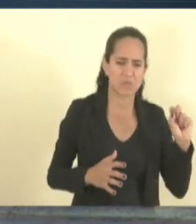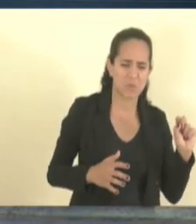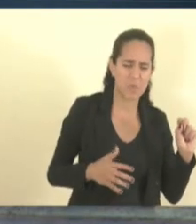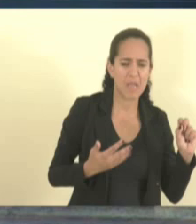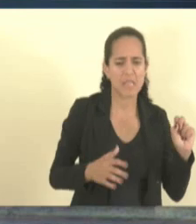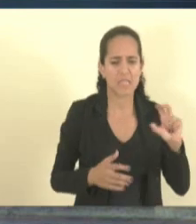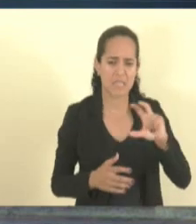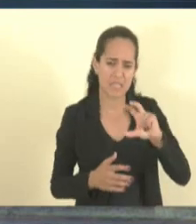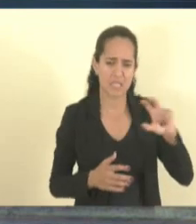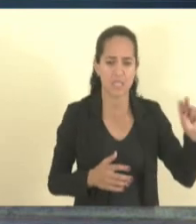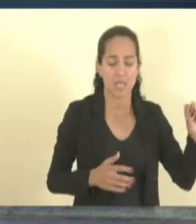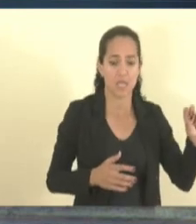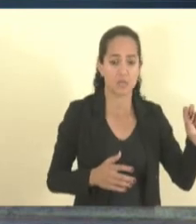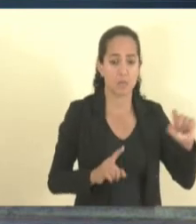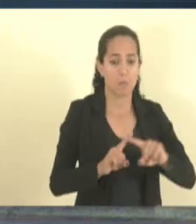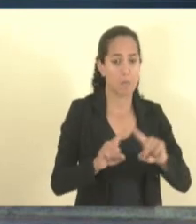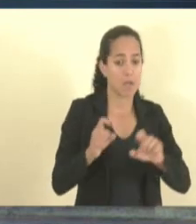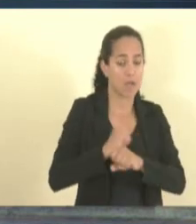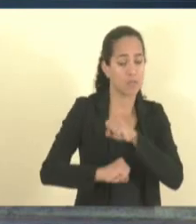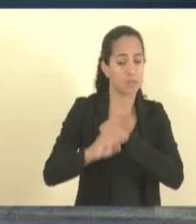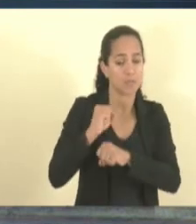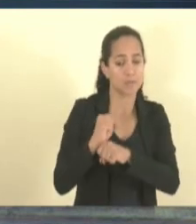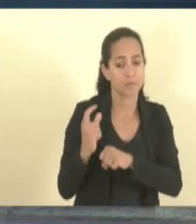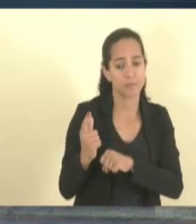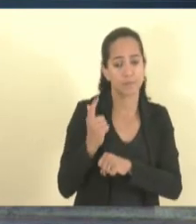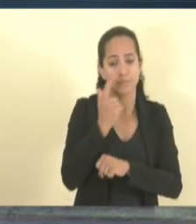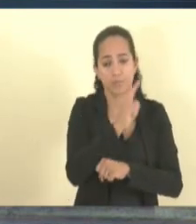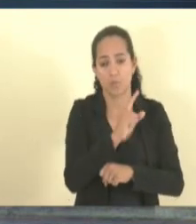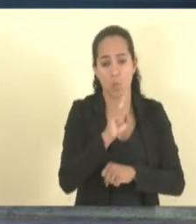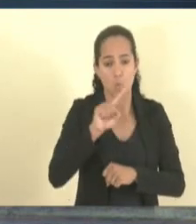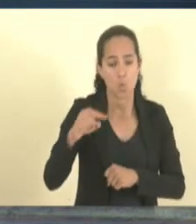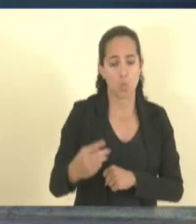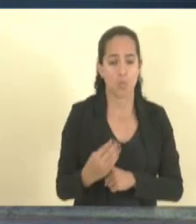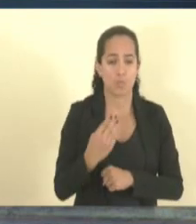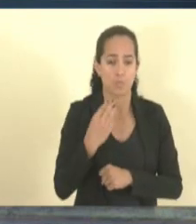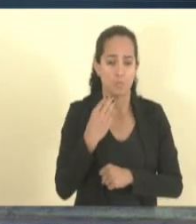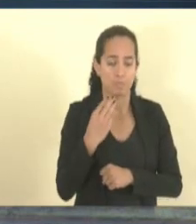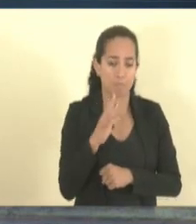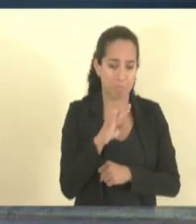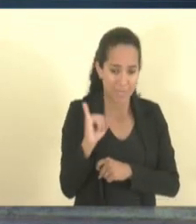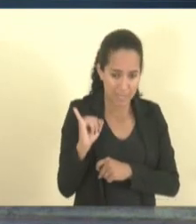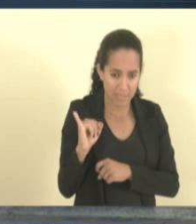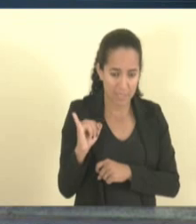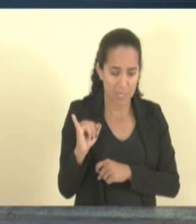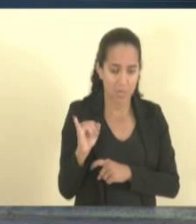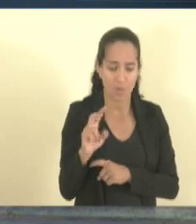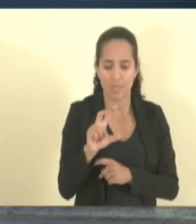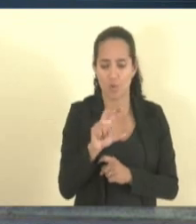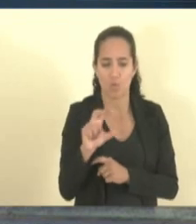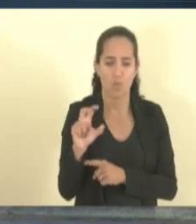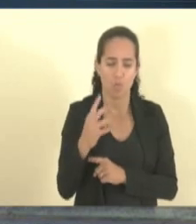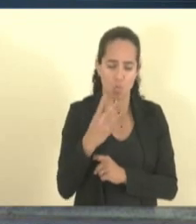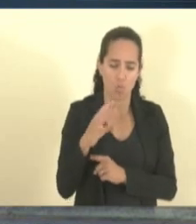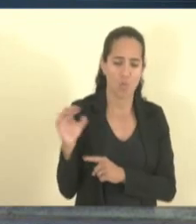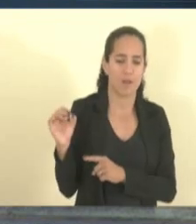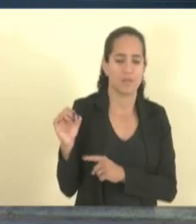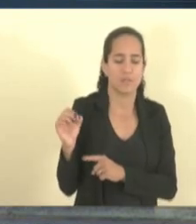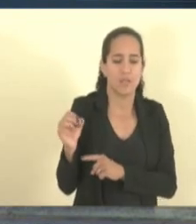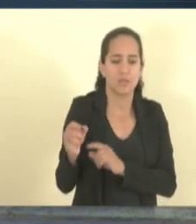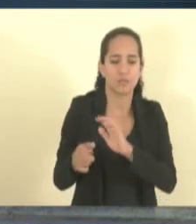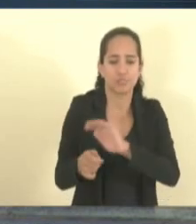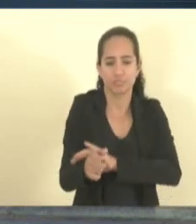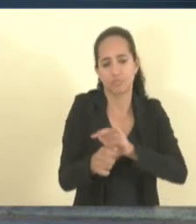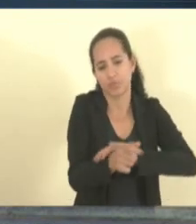500. O ano passado a gente fez 1 bilhão e 400 de aplicação